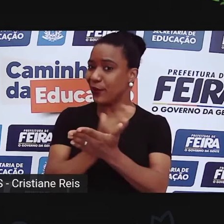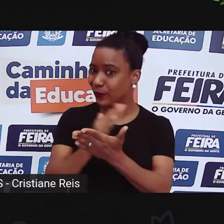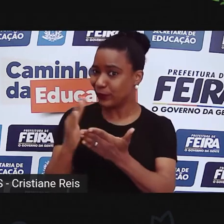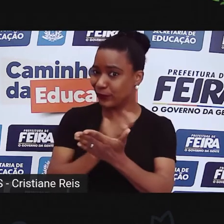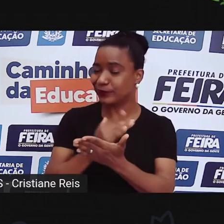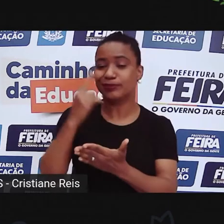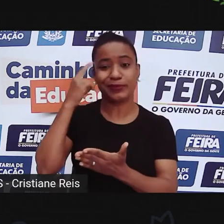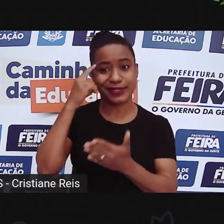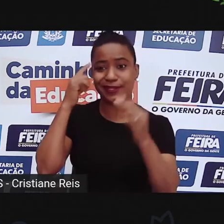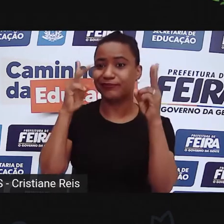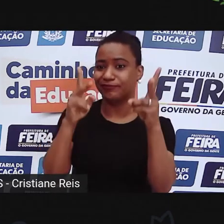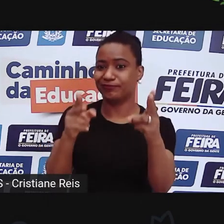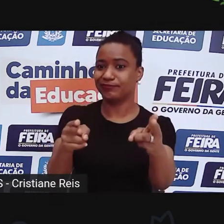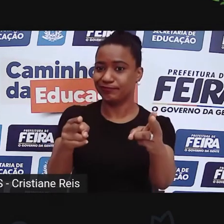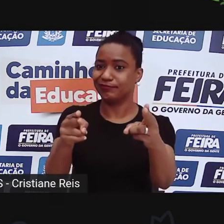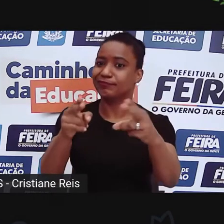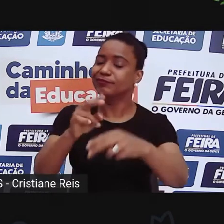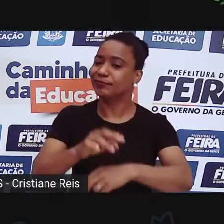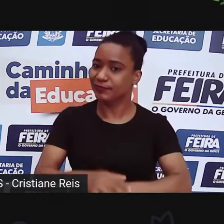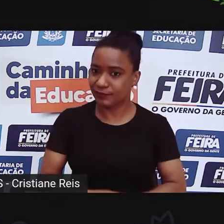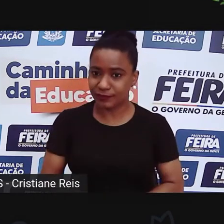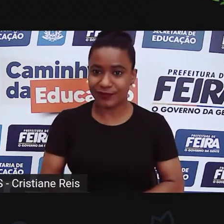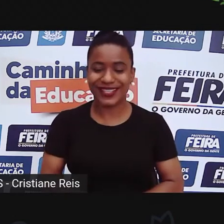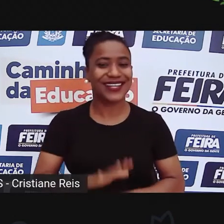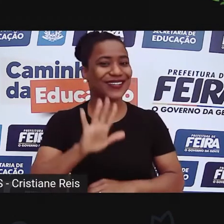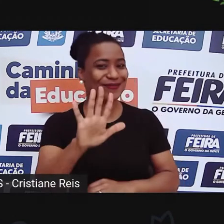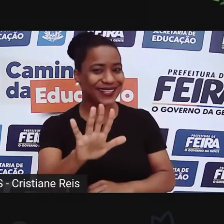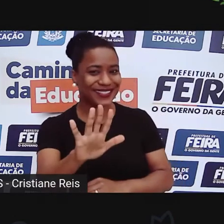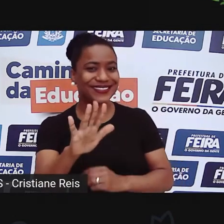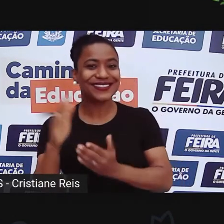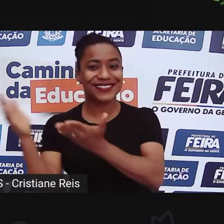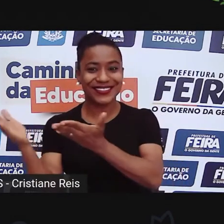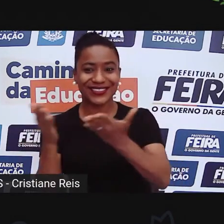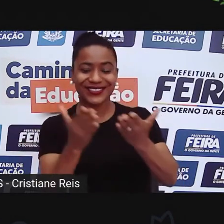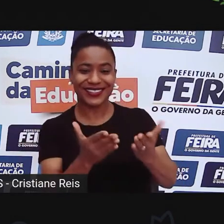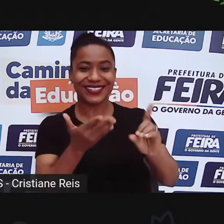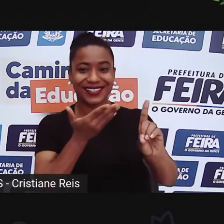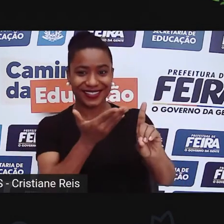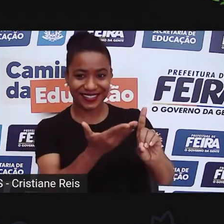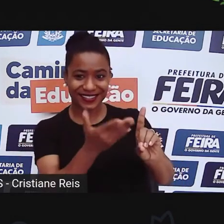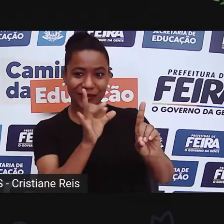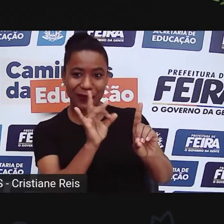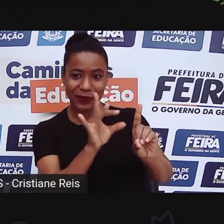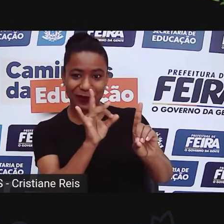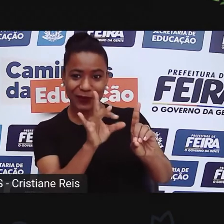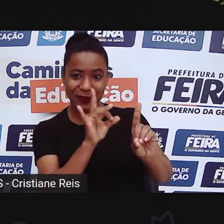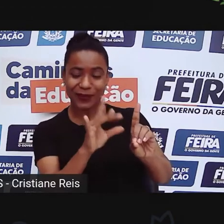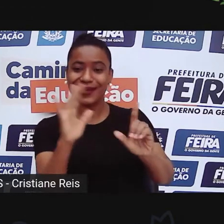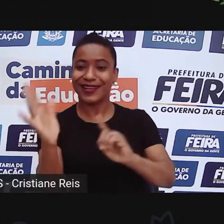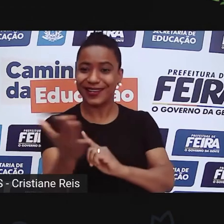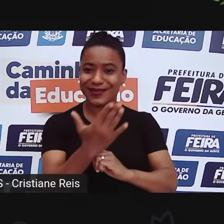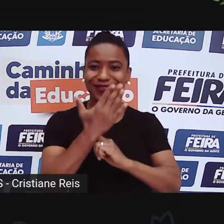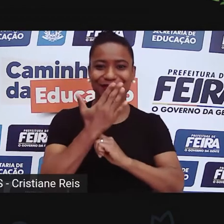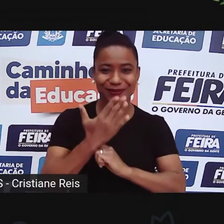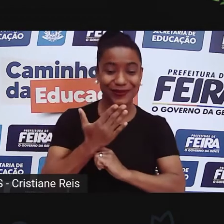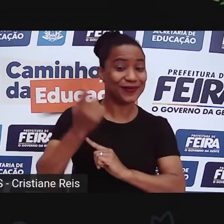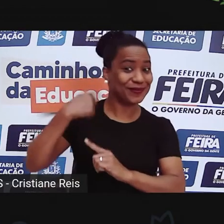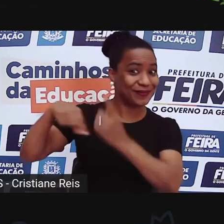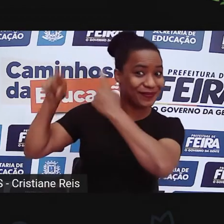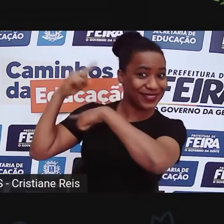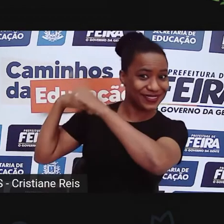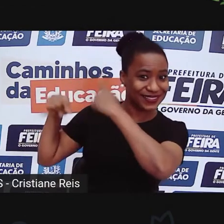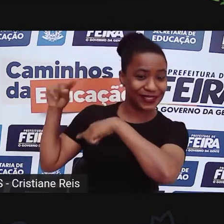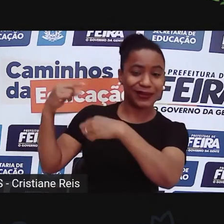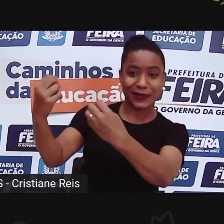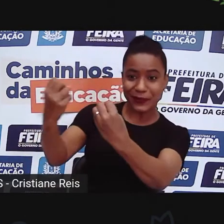esse racismo científico, eu trouxe uma convidada super especial. Ela me ajudou na minha formação quando eu tava aprendendo a ser professor.